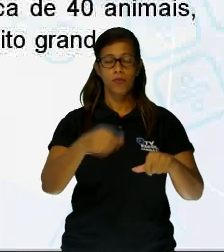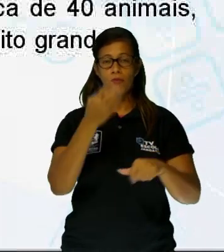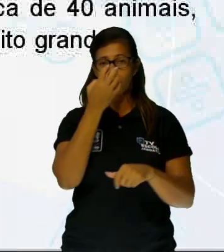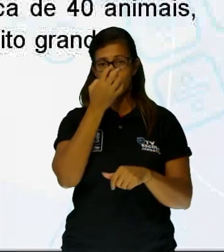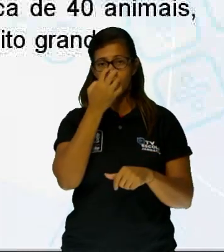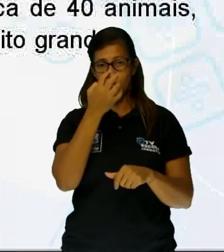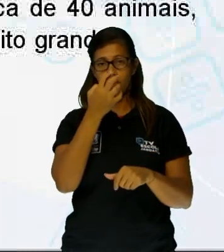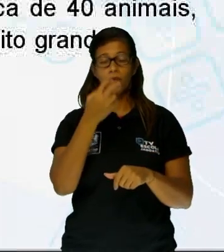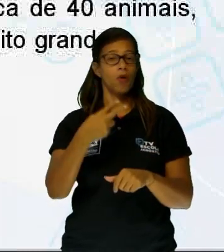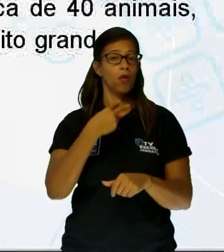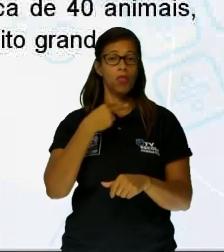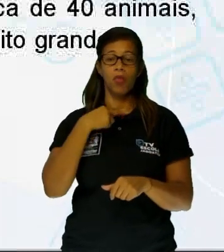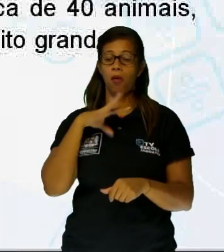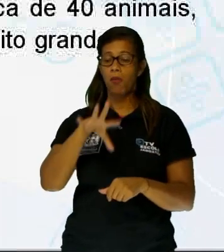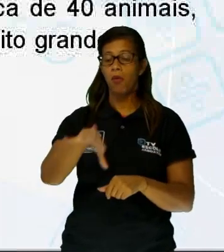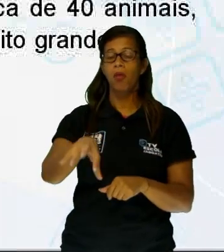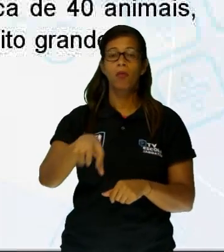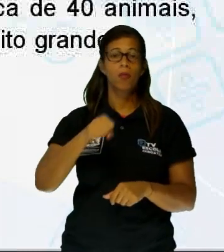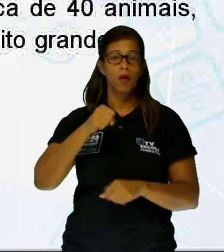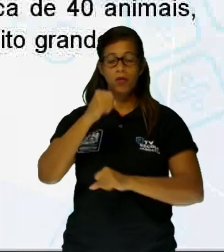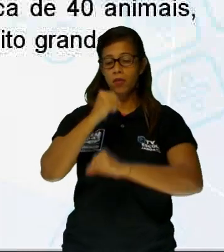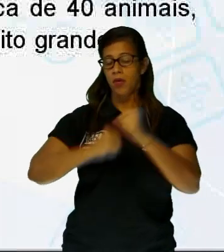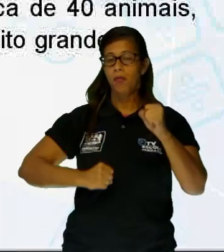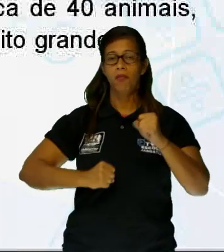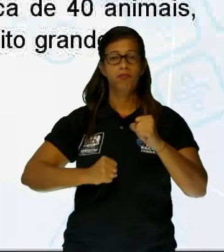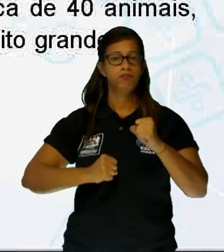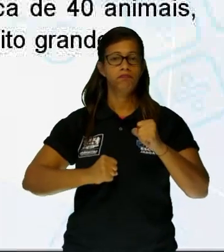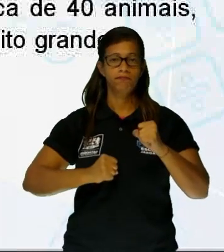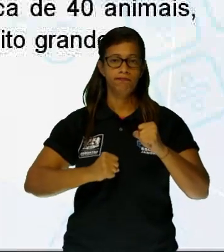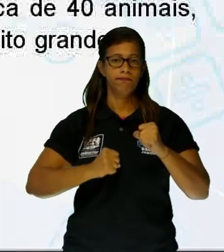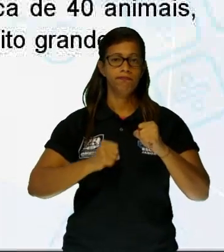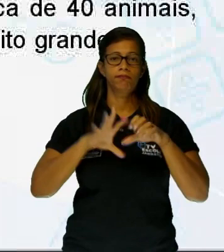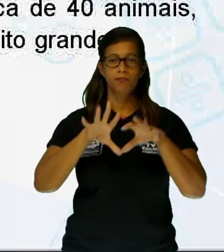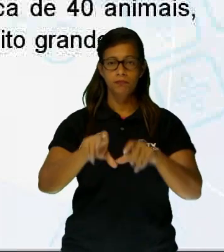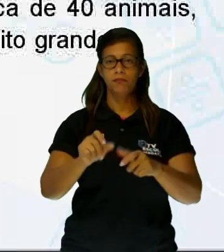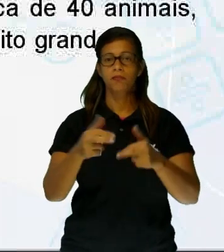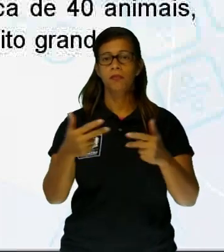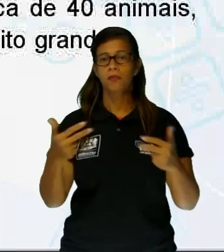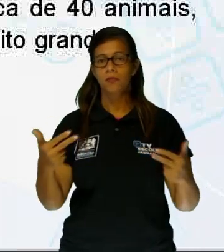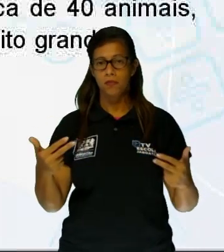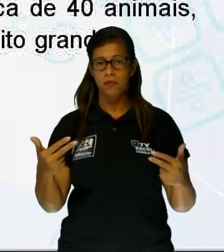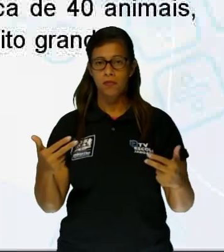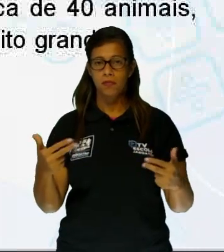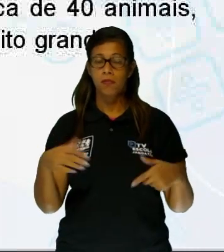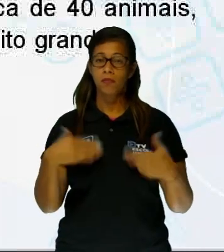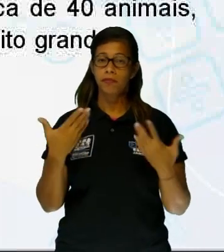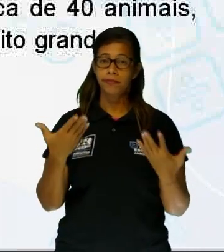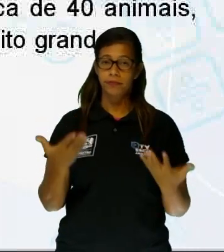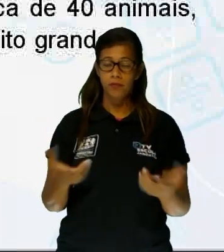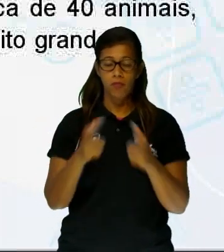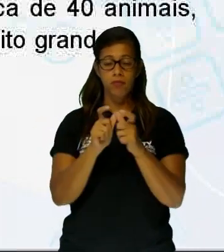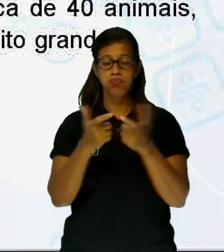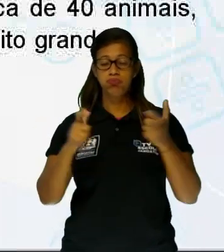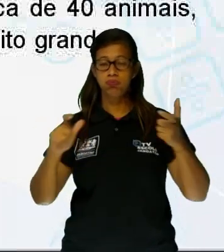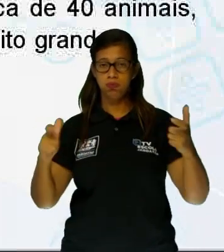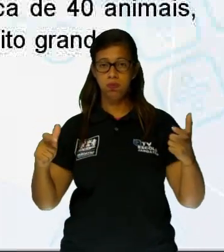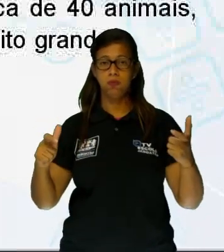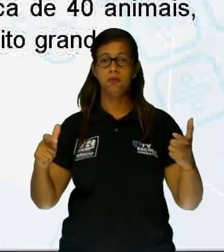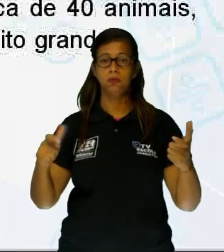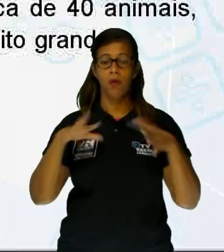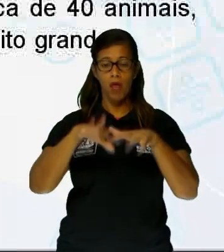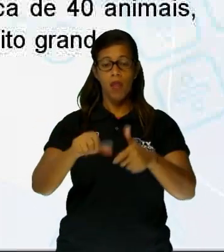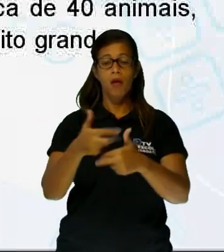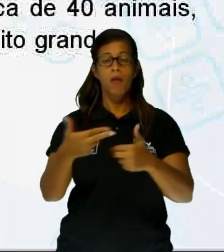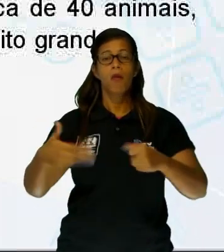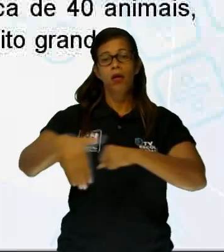recolhem nem sacrificam mais animais. Dessa forma, a população de animais em situação de rua cresce. No entanto,